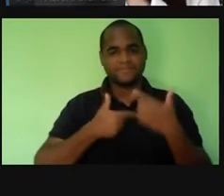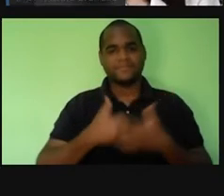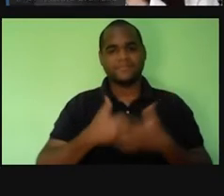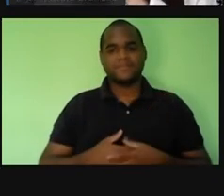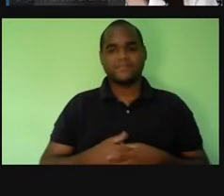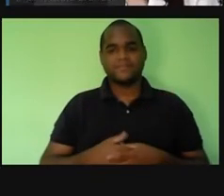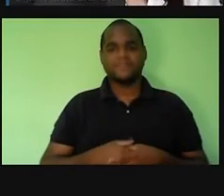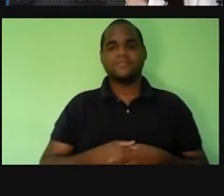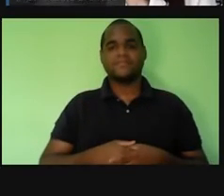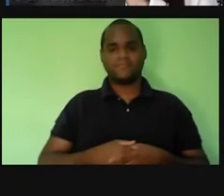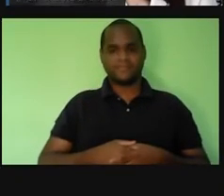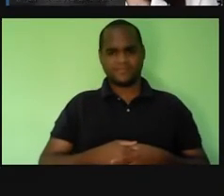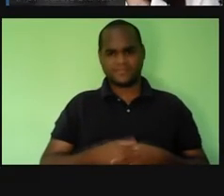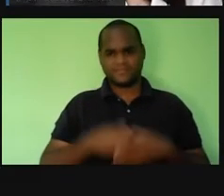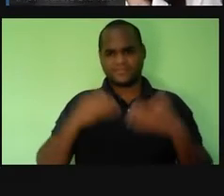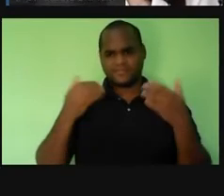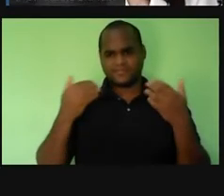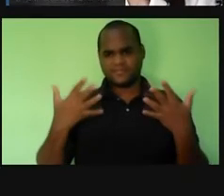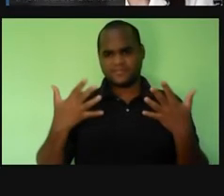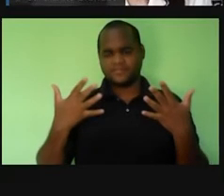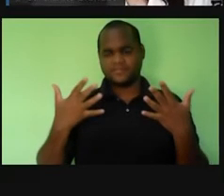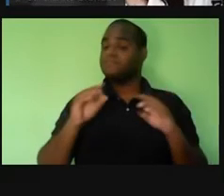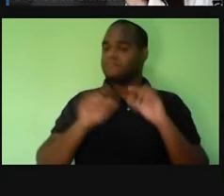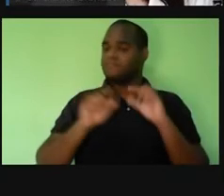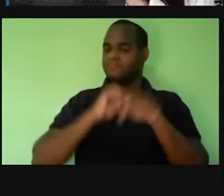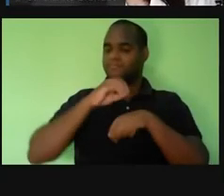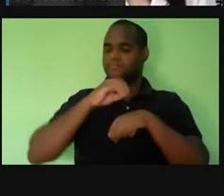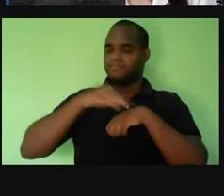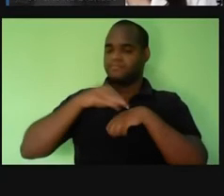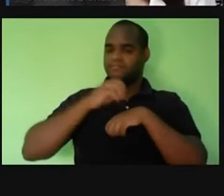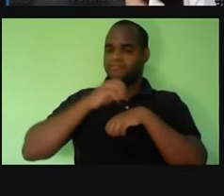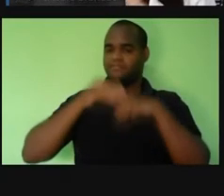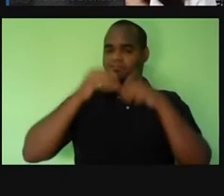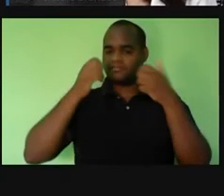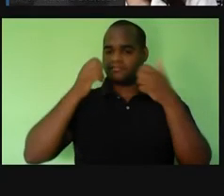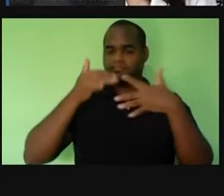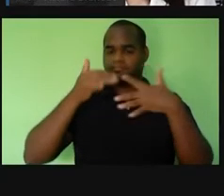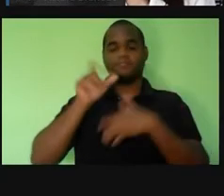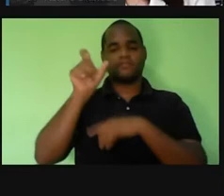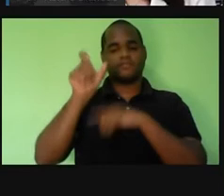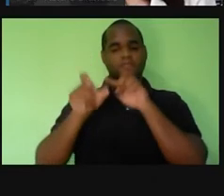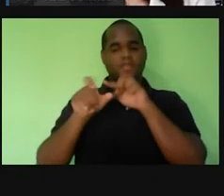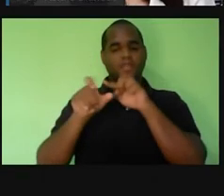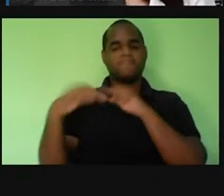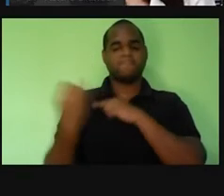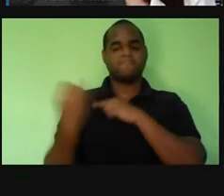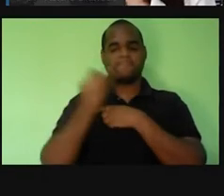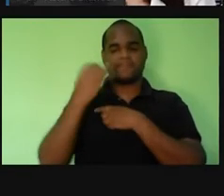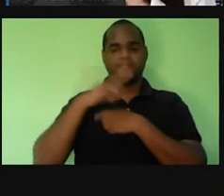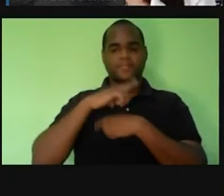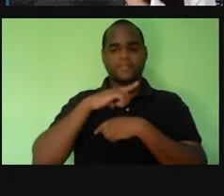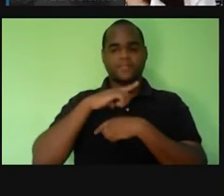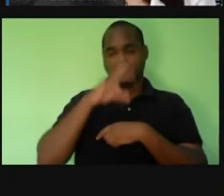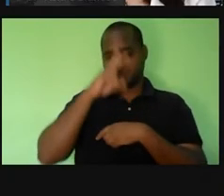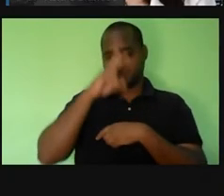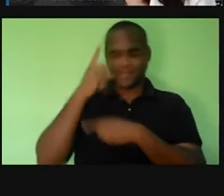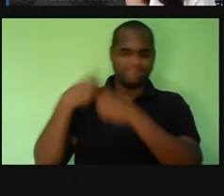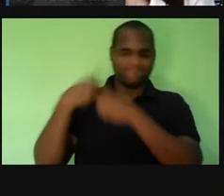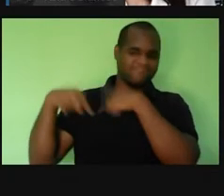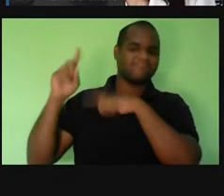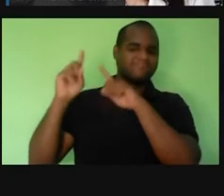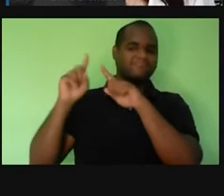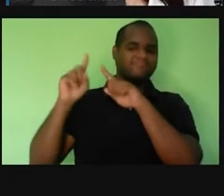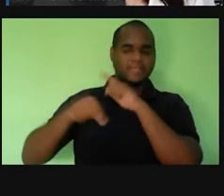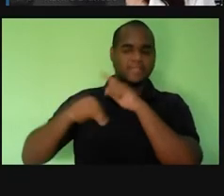E aí, eu trago para vocês, né? Uma figura muito importante na nossa história brasileira,